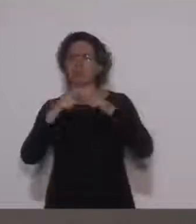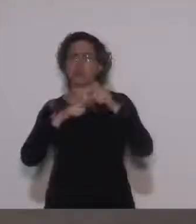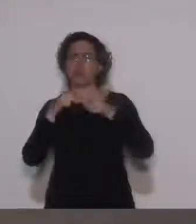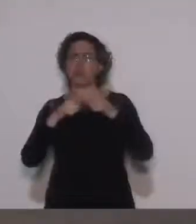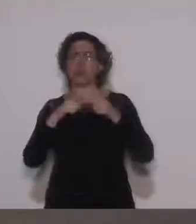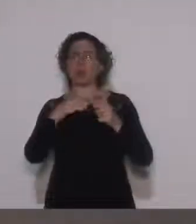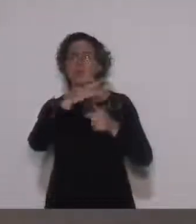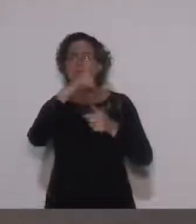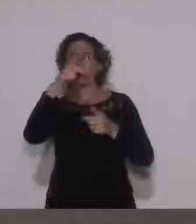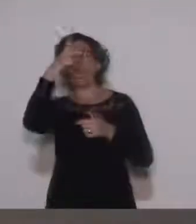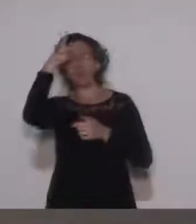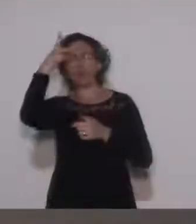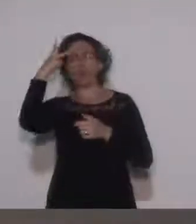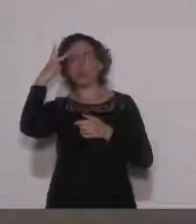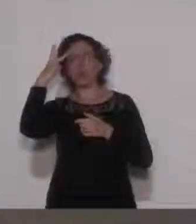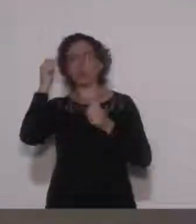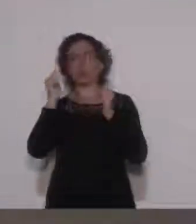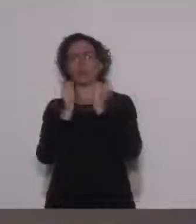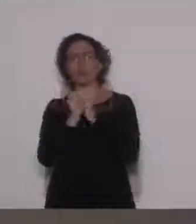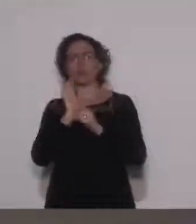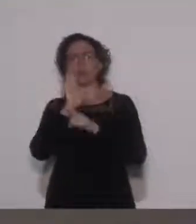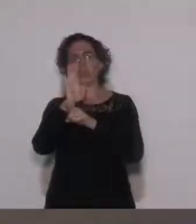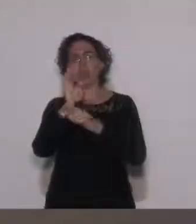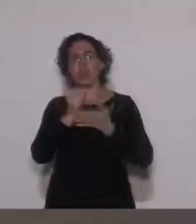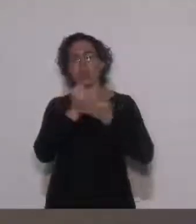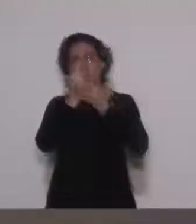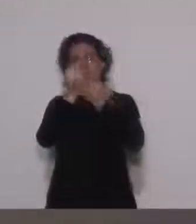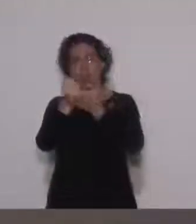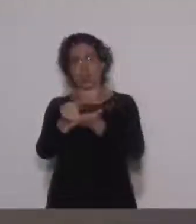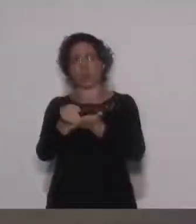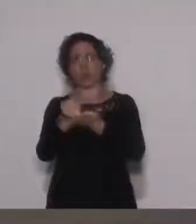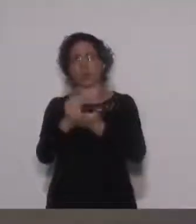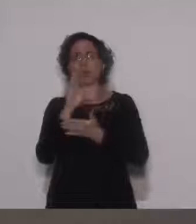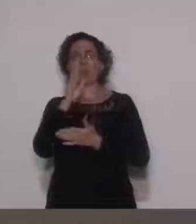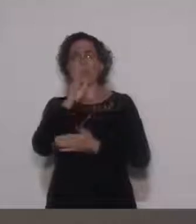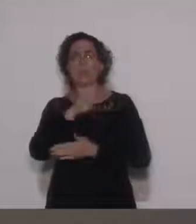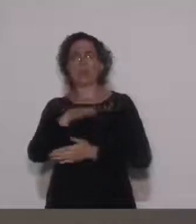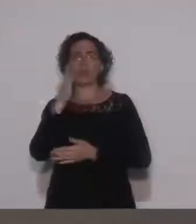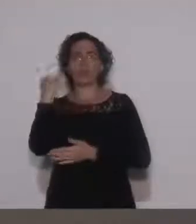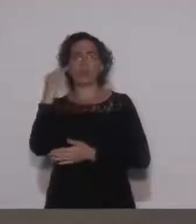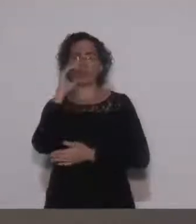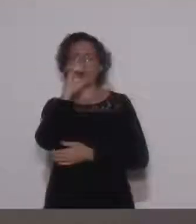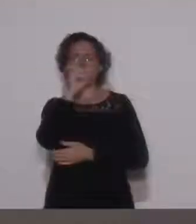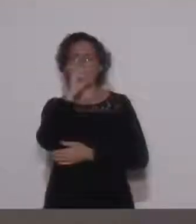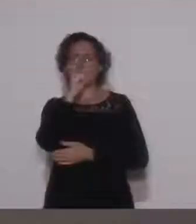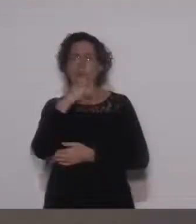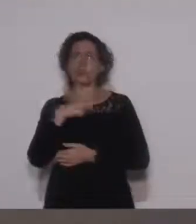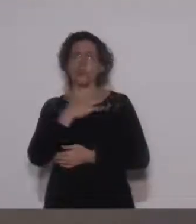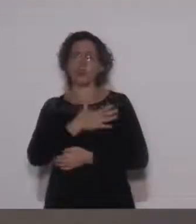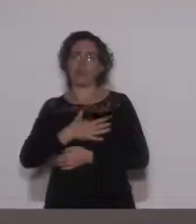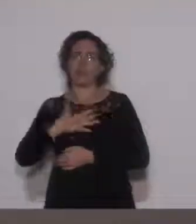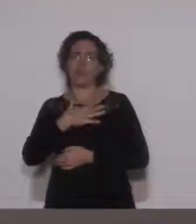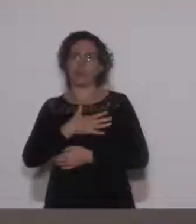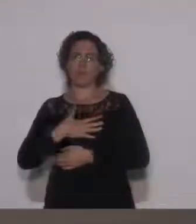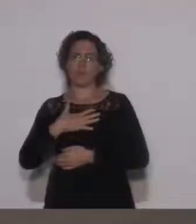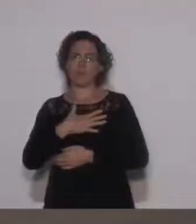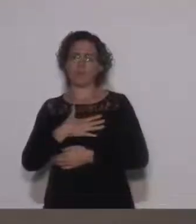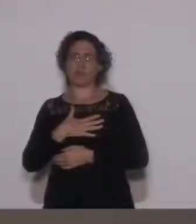algumas outras pessoas que estiveram auxiliando ele na tarde de sábado. Então, ficamos muito felizes